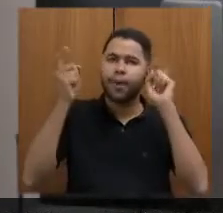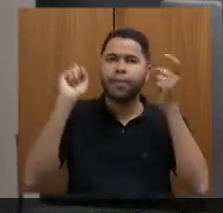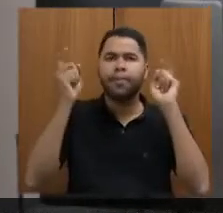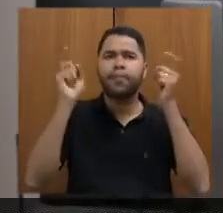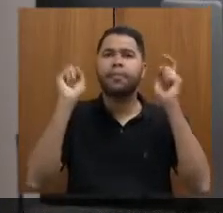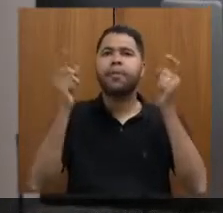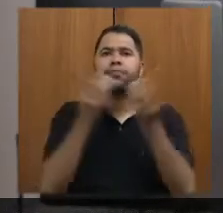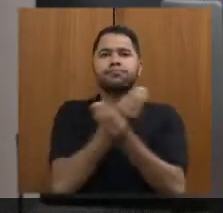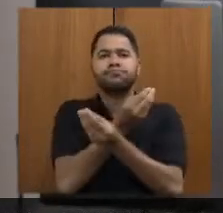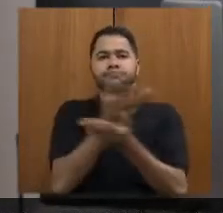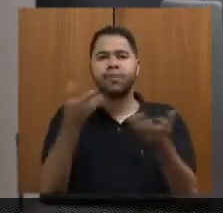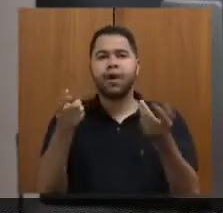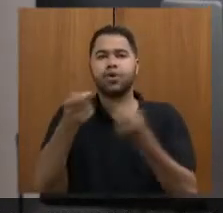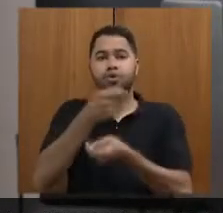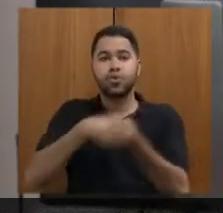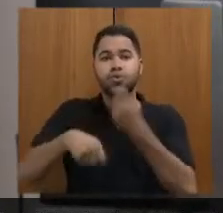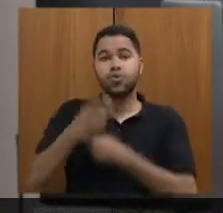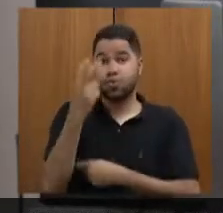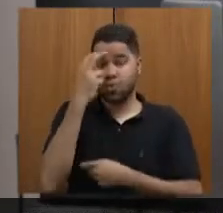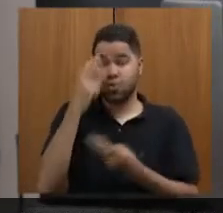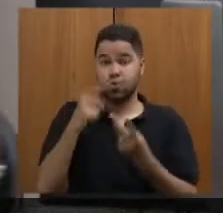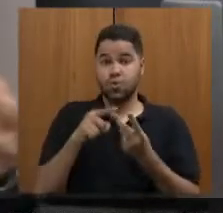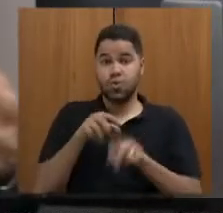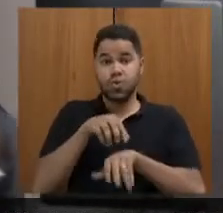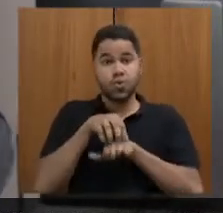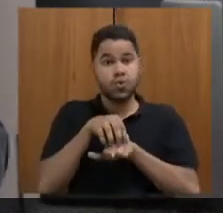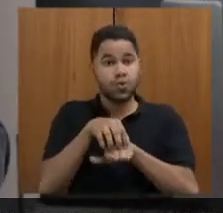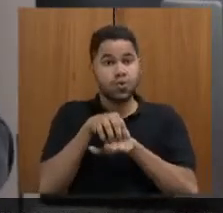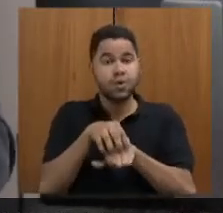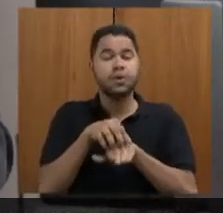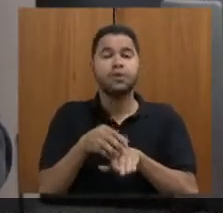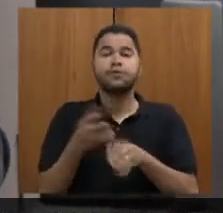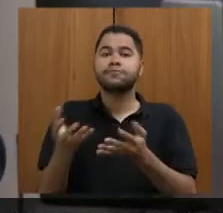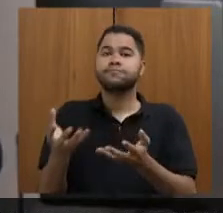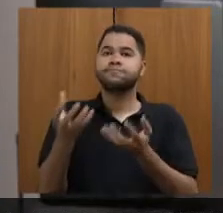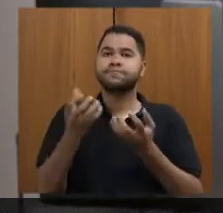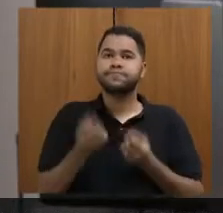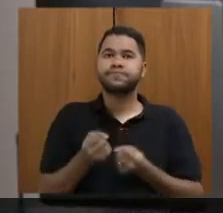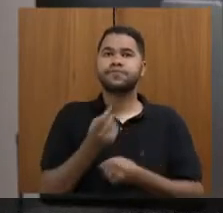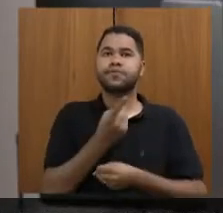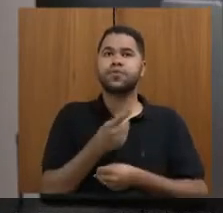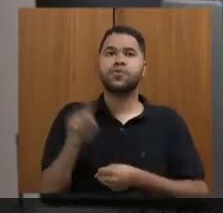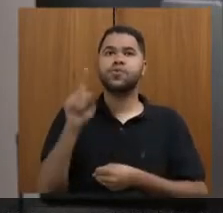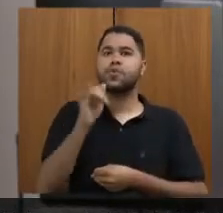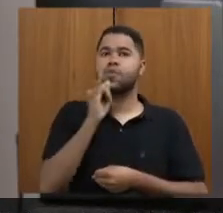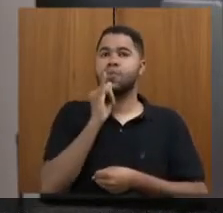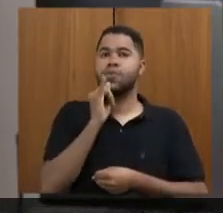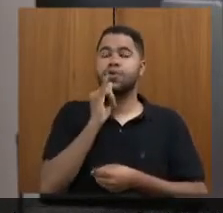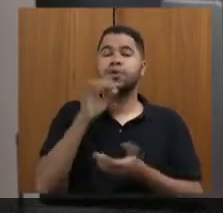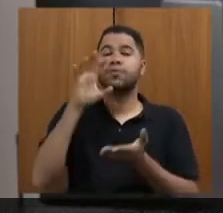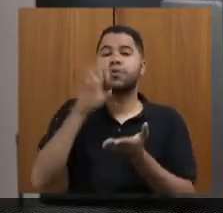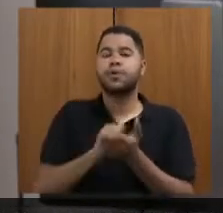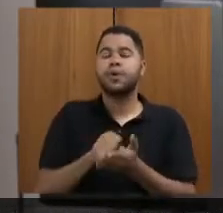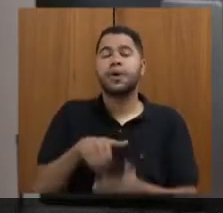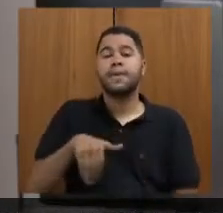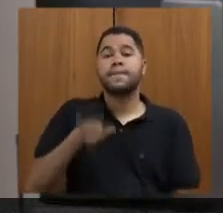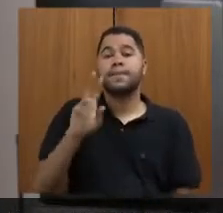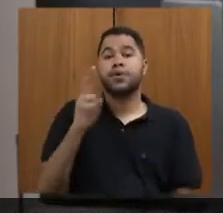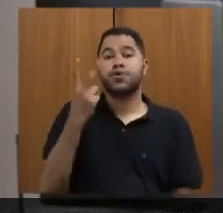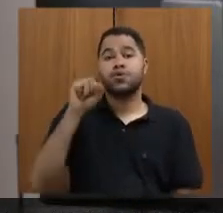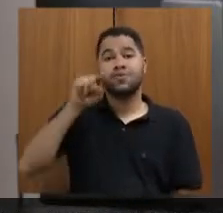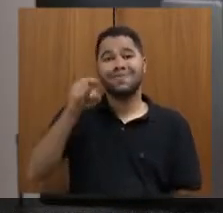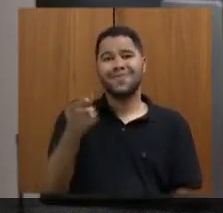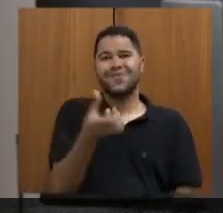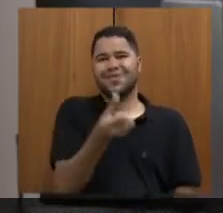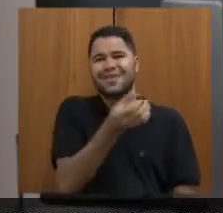trazemos os gestores de cultura e turismo e recebemos, no último, por exemplo, inscrições em mais de 2.600